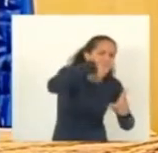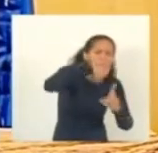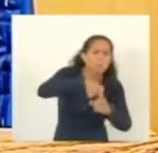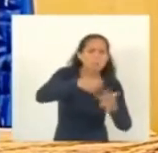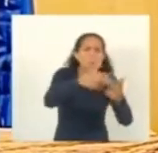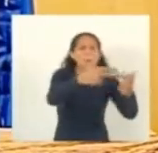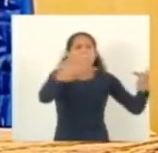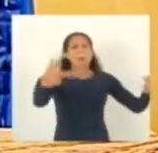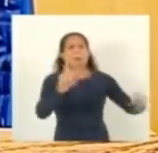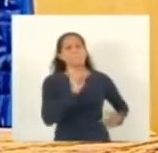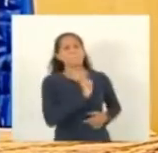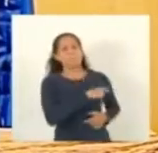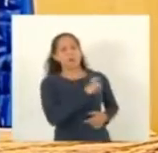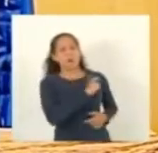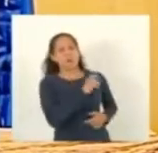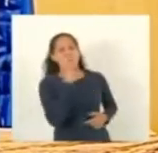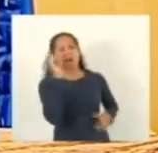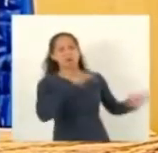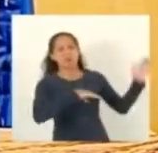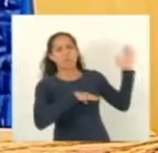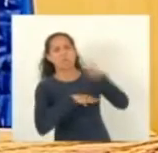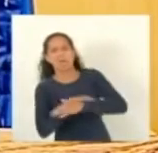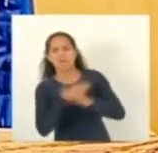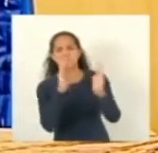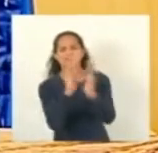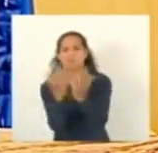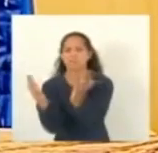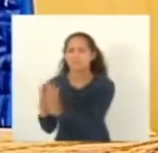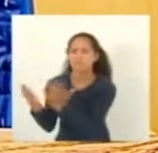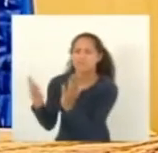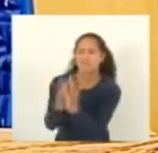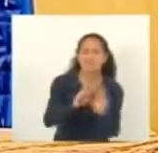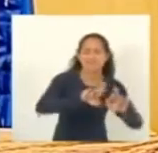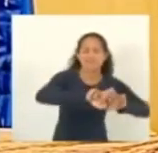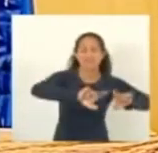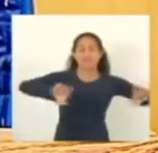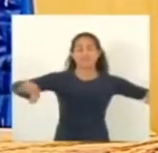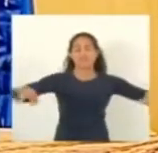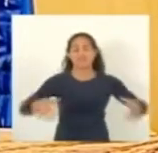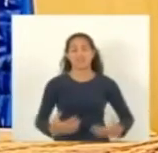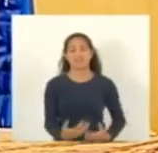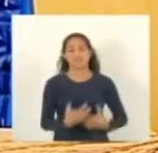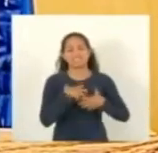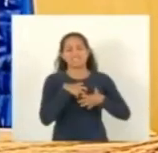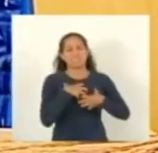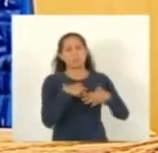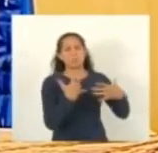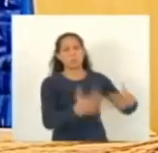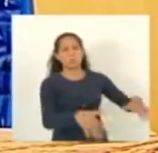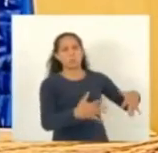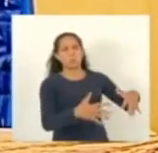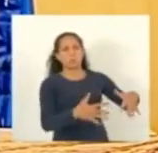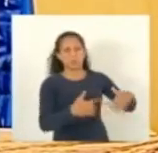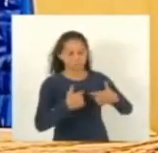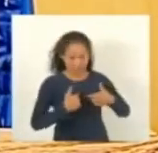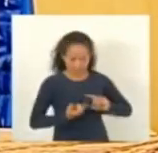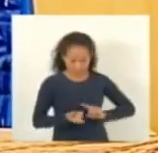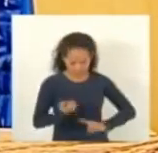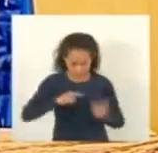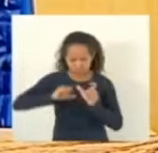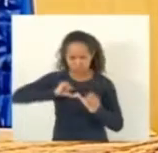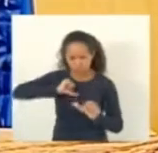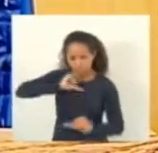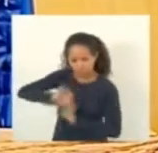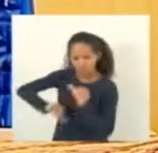maldade pelo mundo afora tanta pobreza tanta crueldade que a gente se sinta animado com o exemplo de